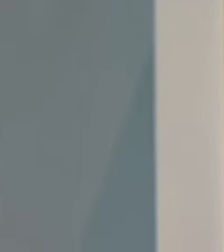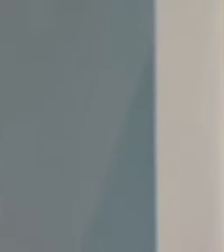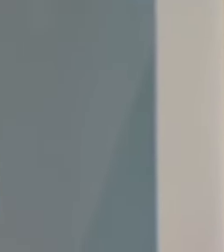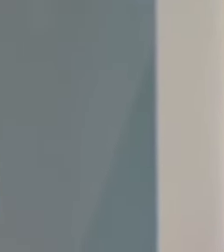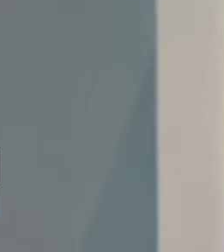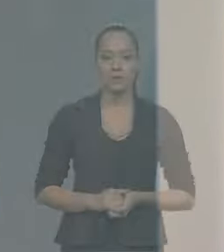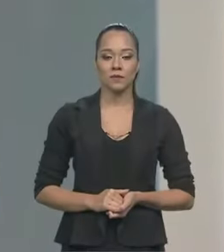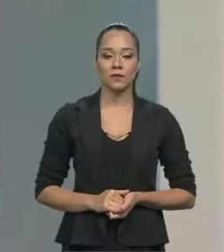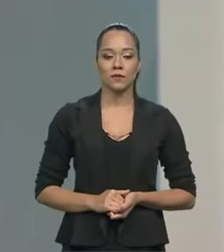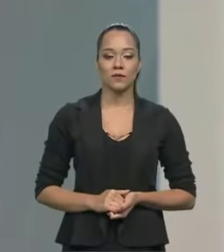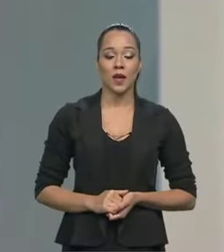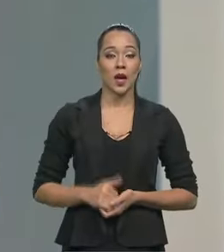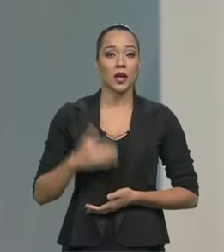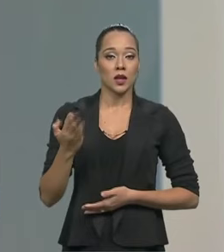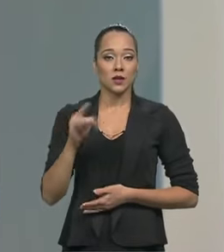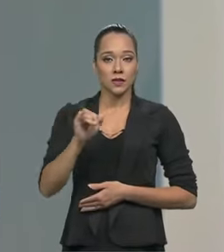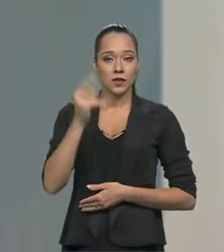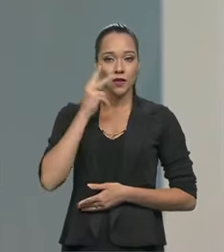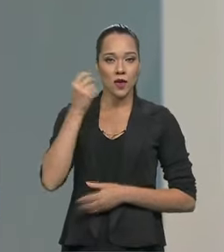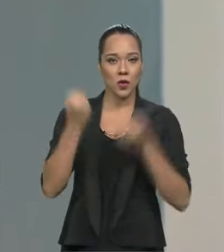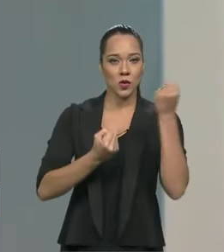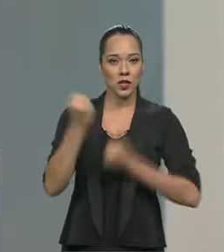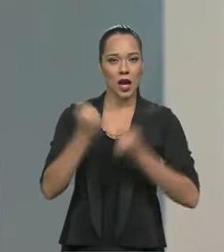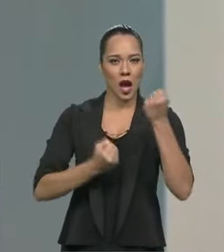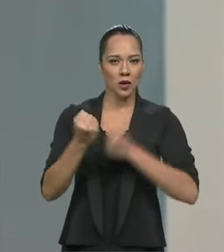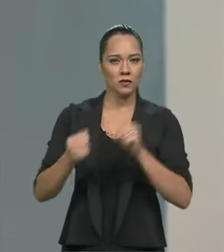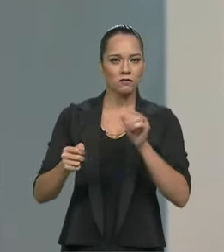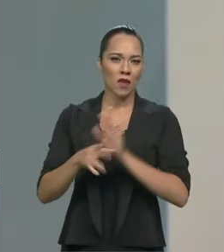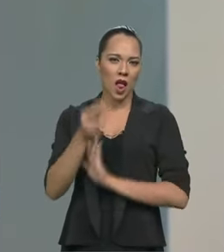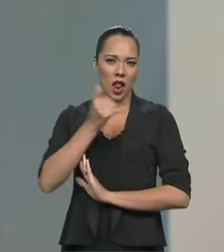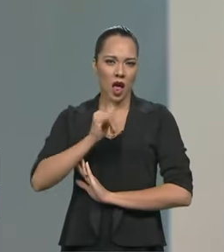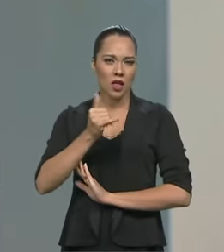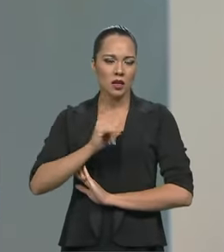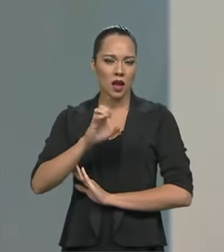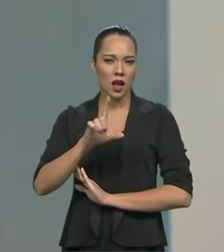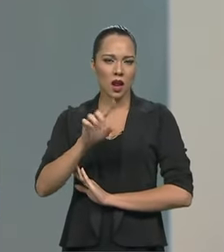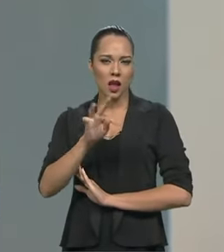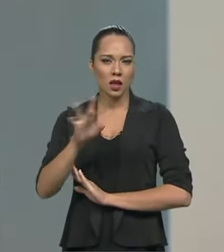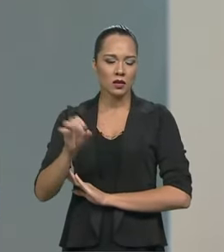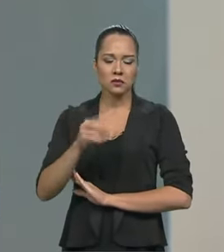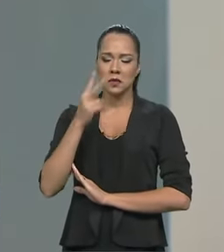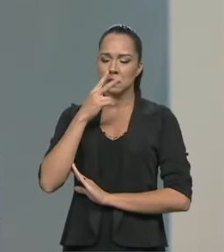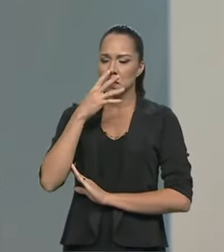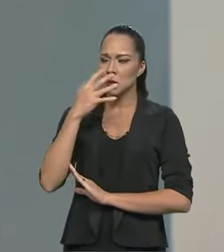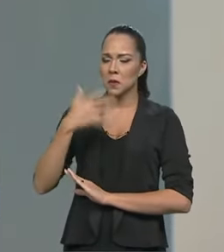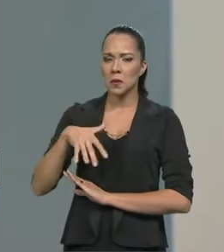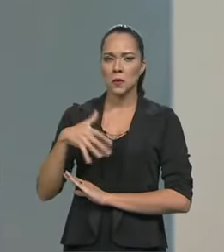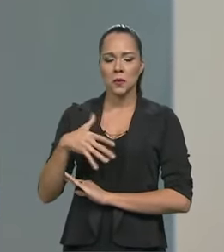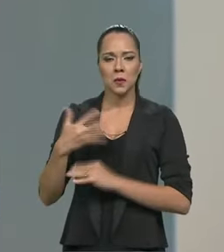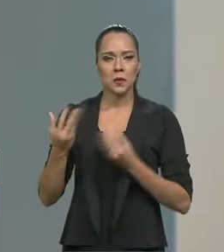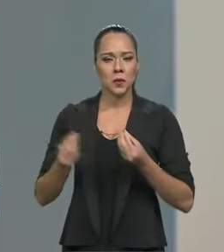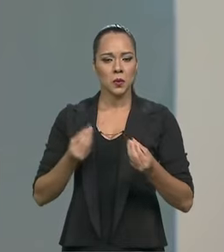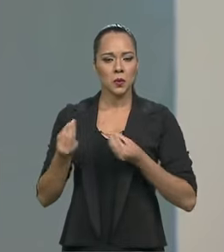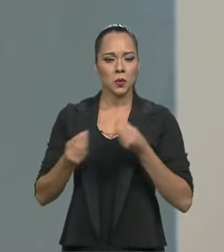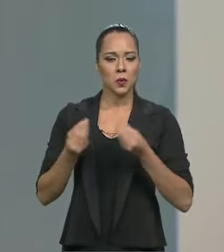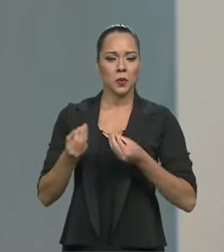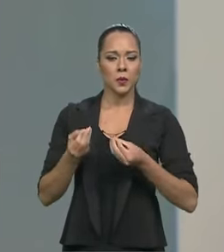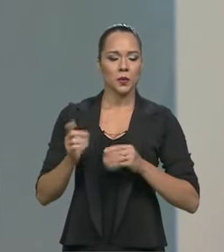os carros elétricos, você vai ficar super impressionada nas performances do carro elétrico.